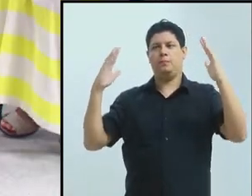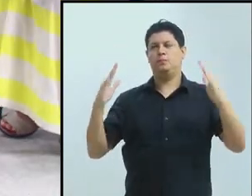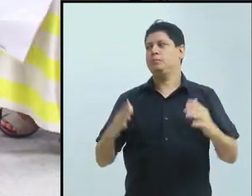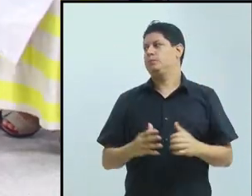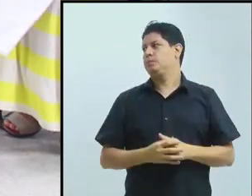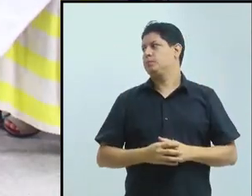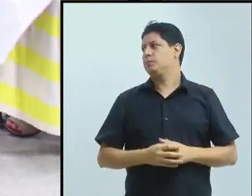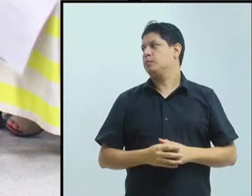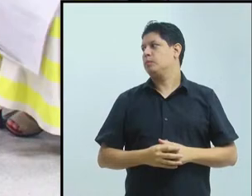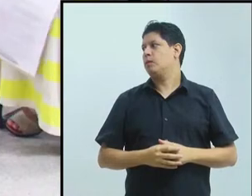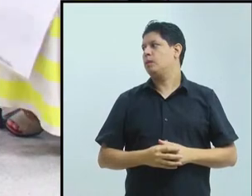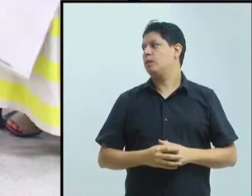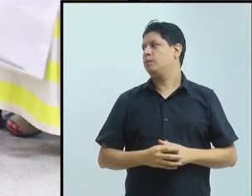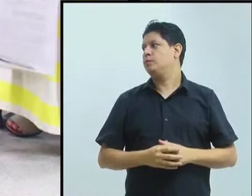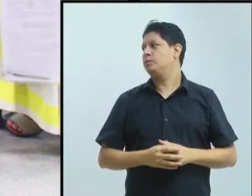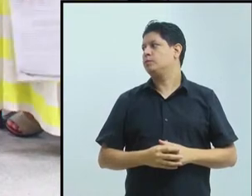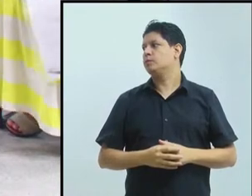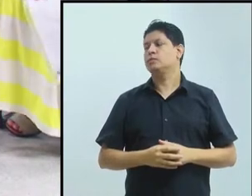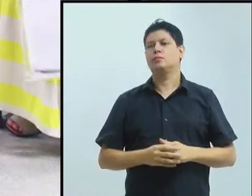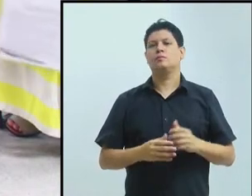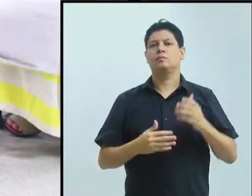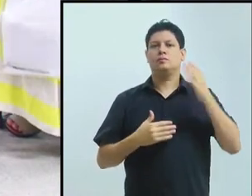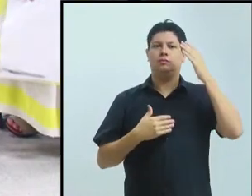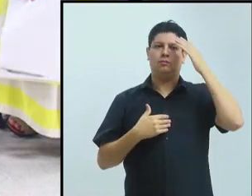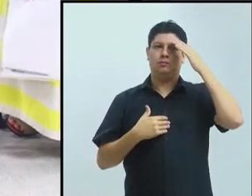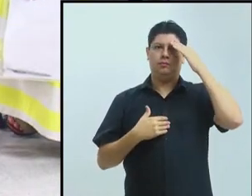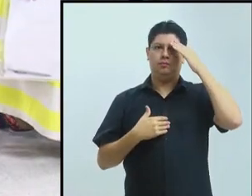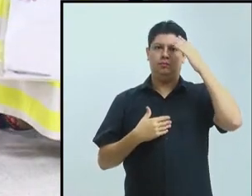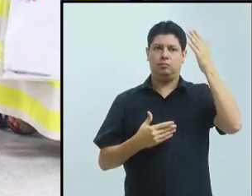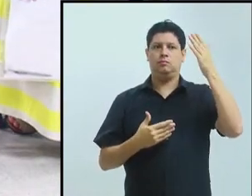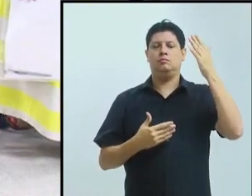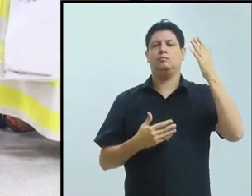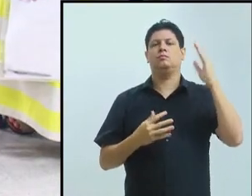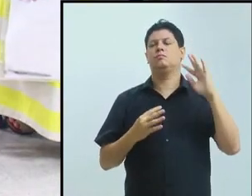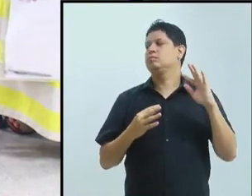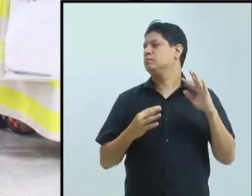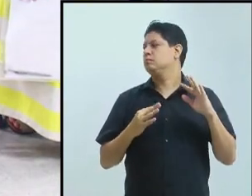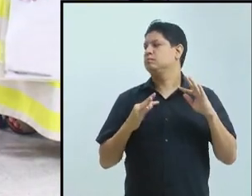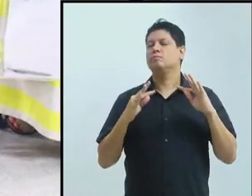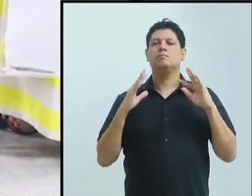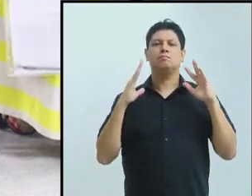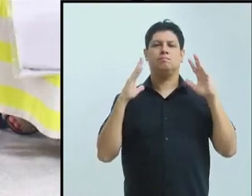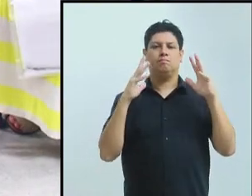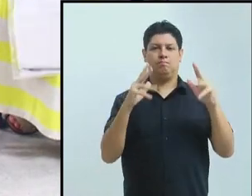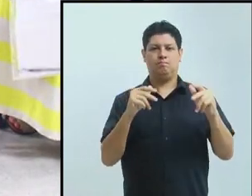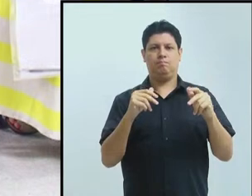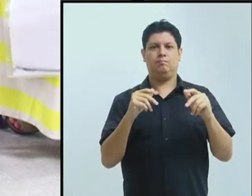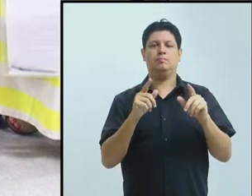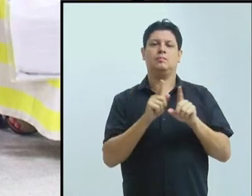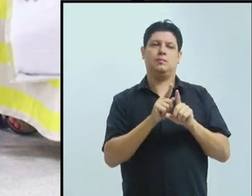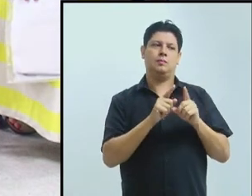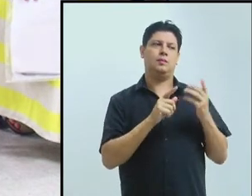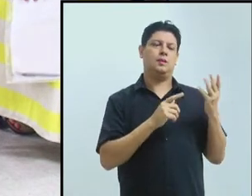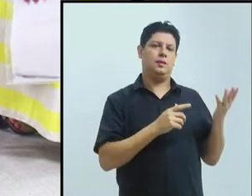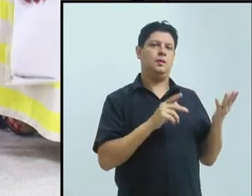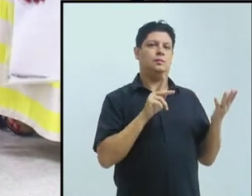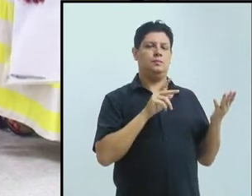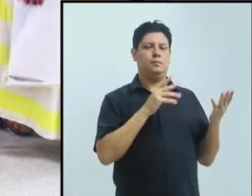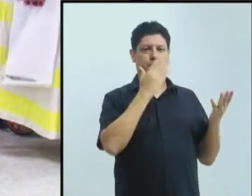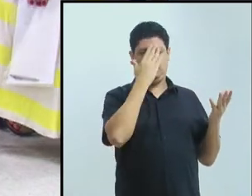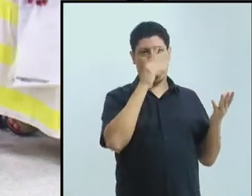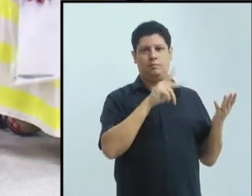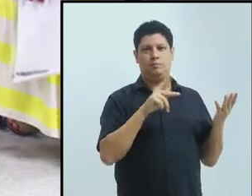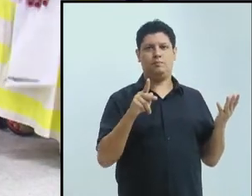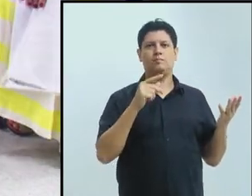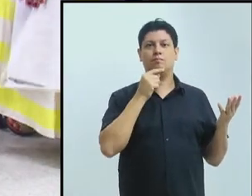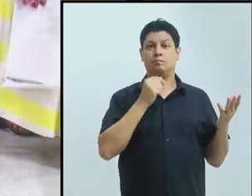Obrigada pela sua fala. É tão interessante, que